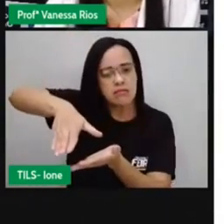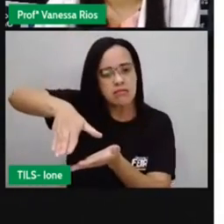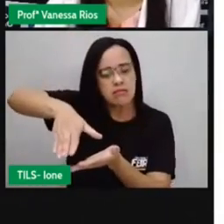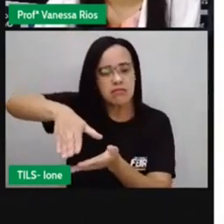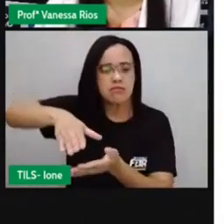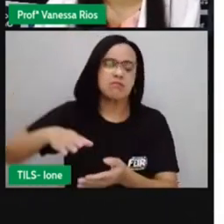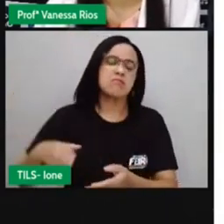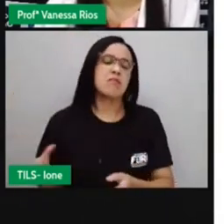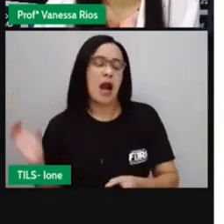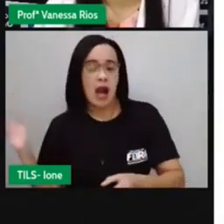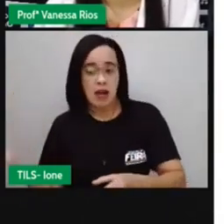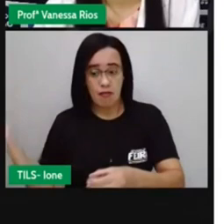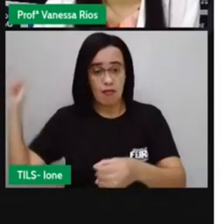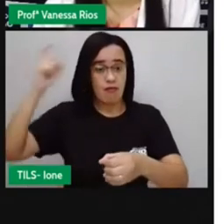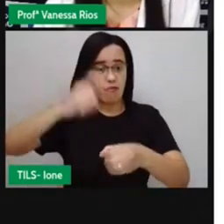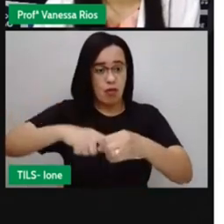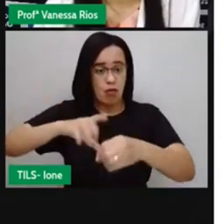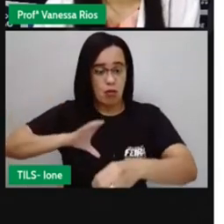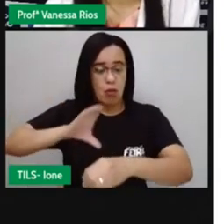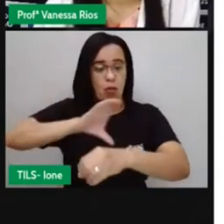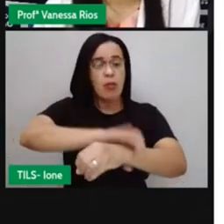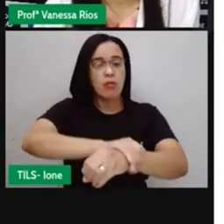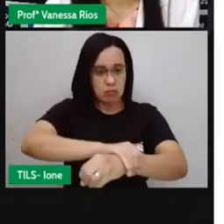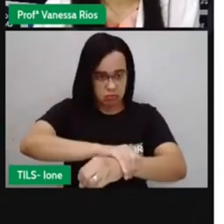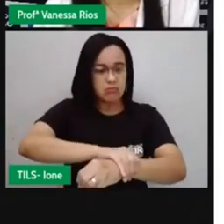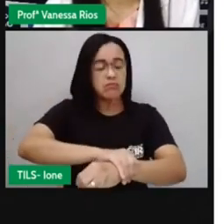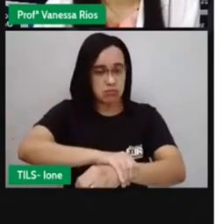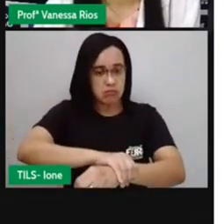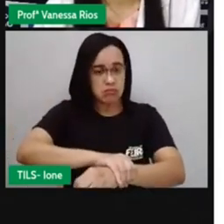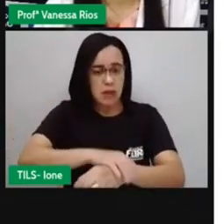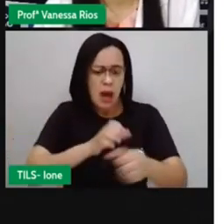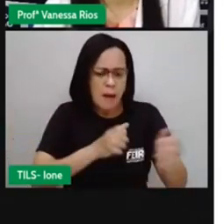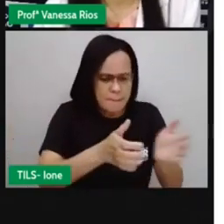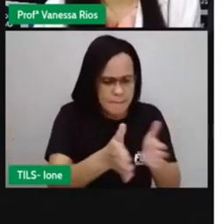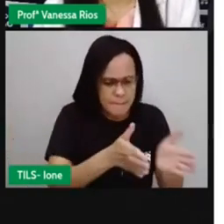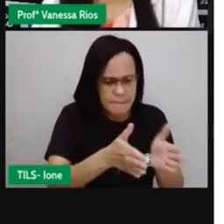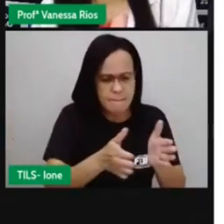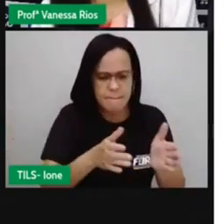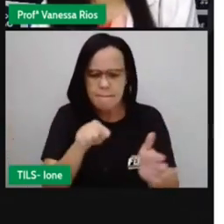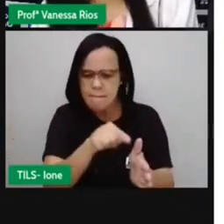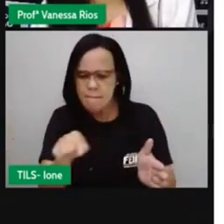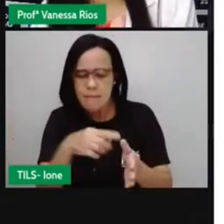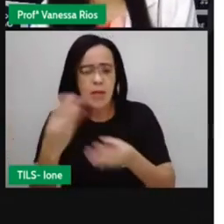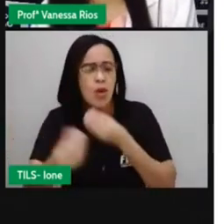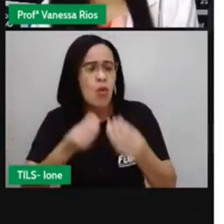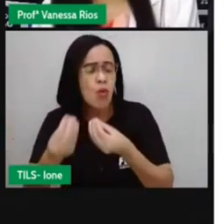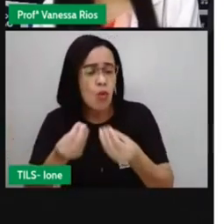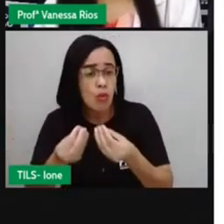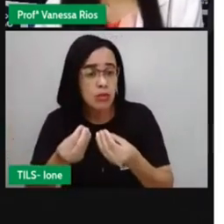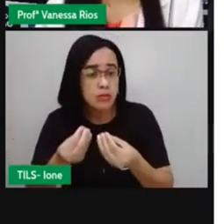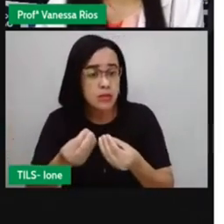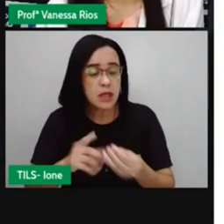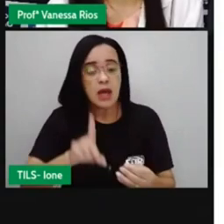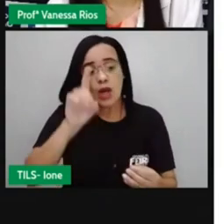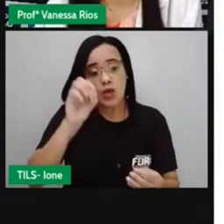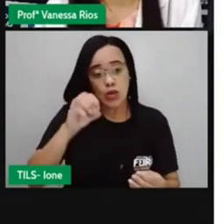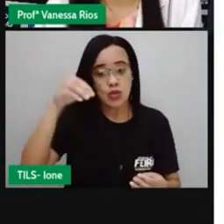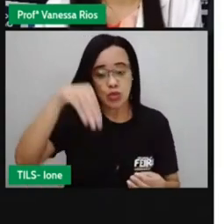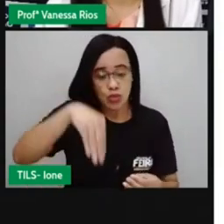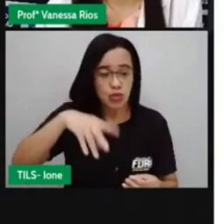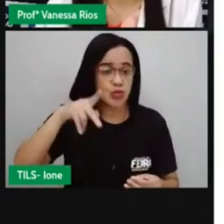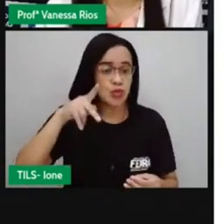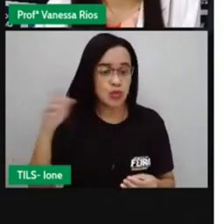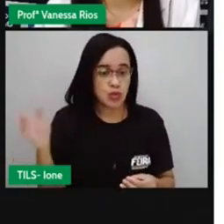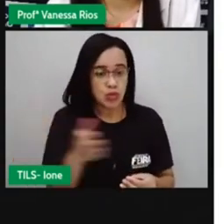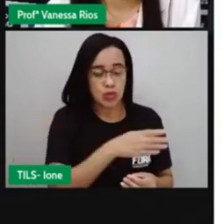Lisboa, em Portugal. Nesse período aí, Dom Pedro II já não estava aqui no país, ele já tinha saído. Estava